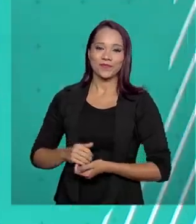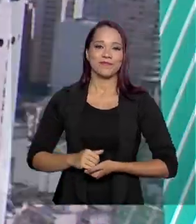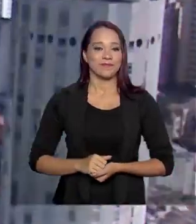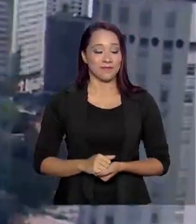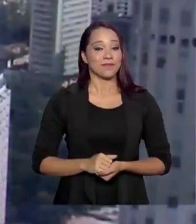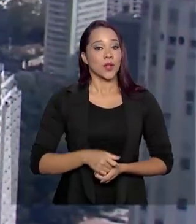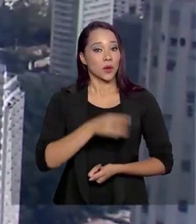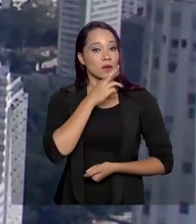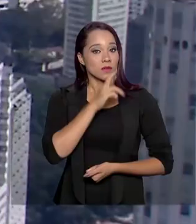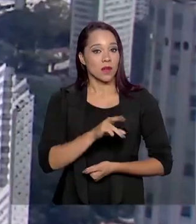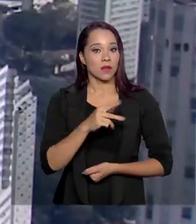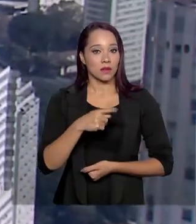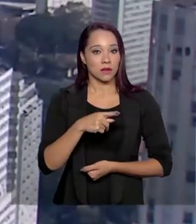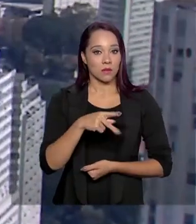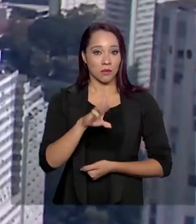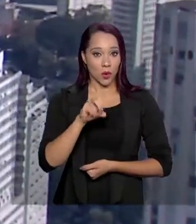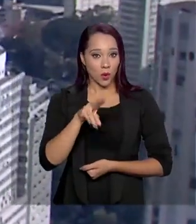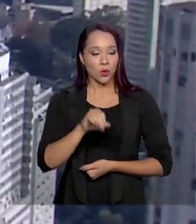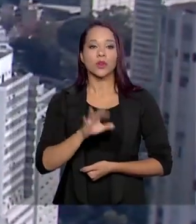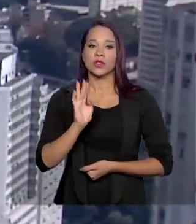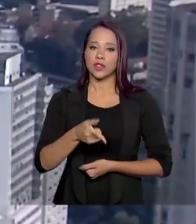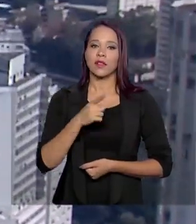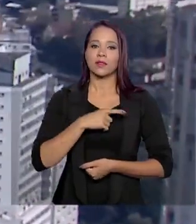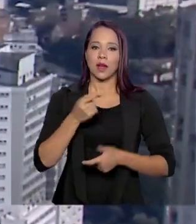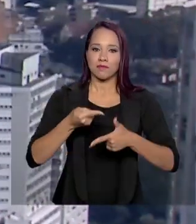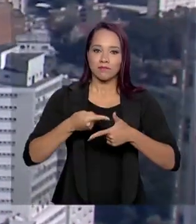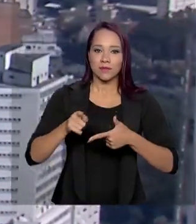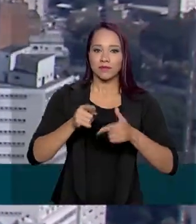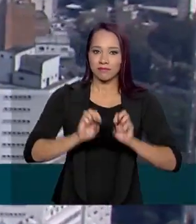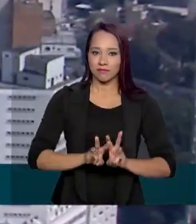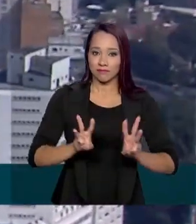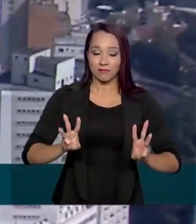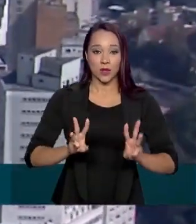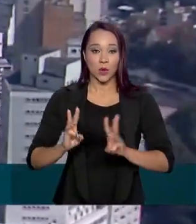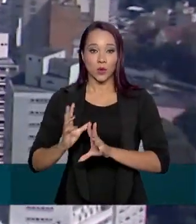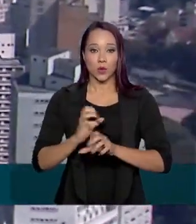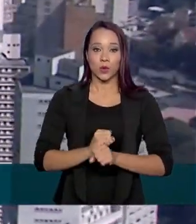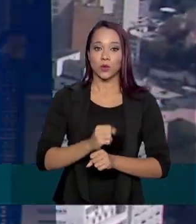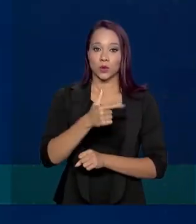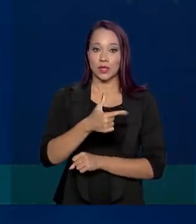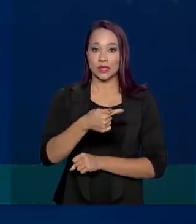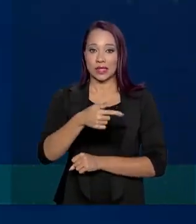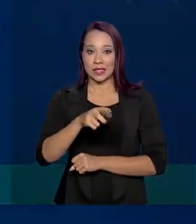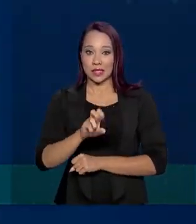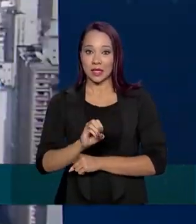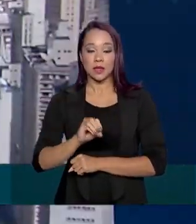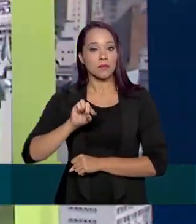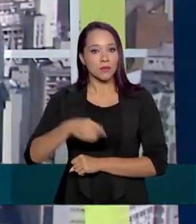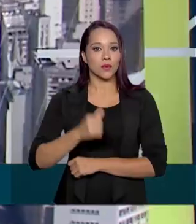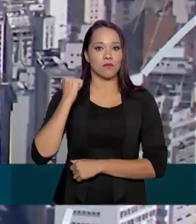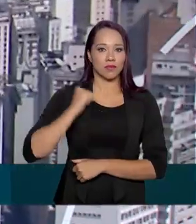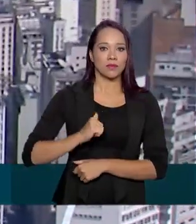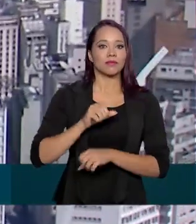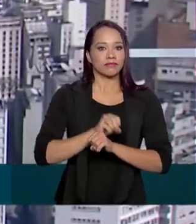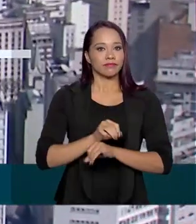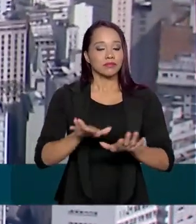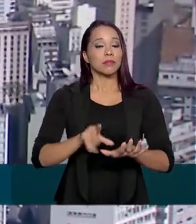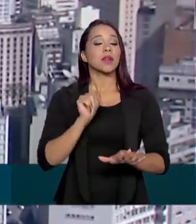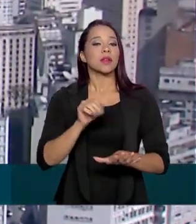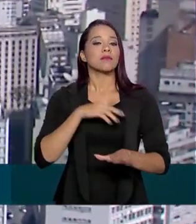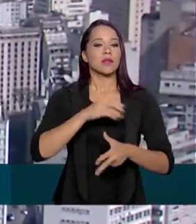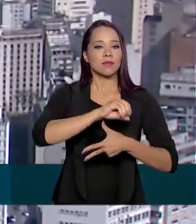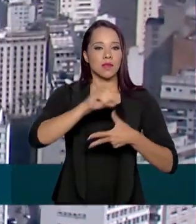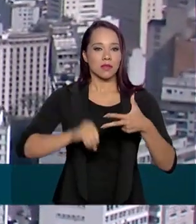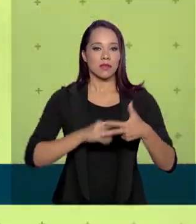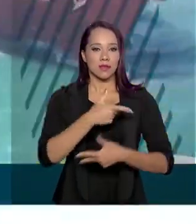E o resultado do Prouni já está na página do MEC. Mais de 270 mil bolsas serão distribuídas para quem prestou o